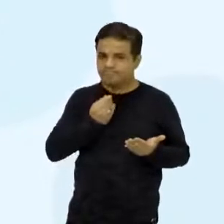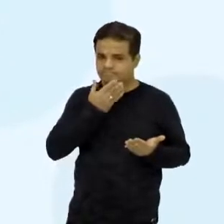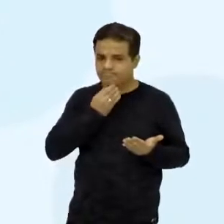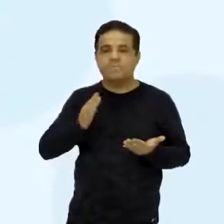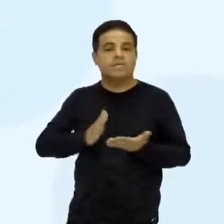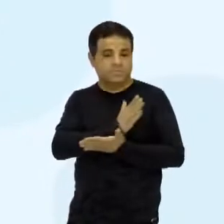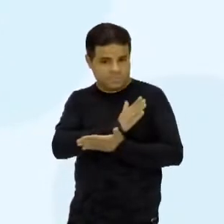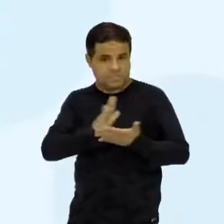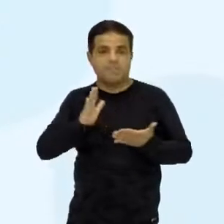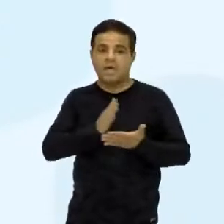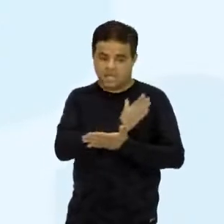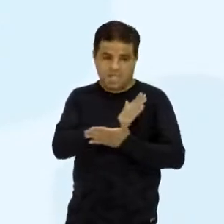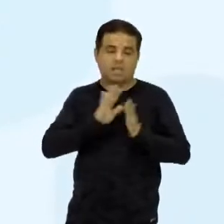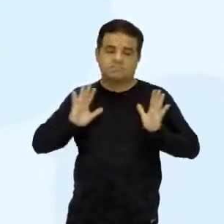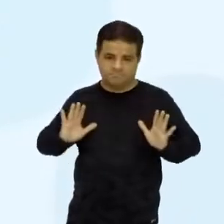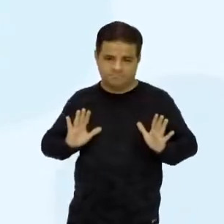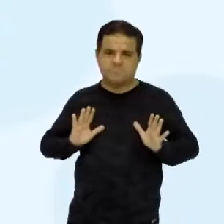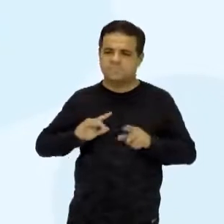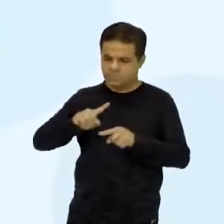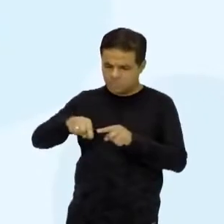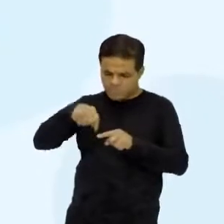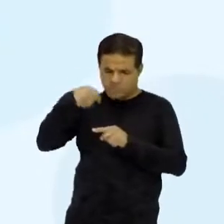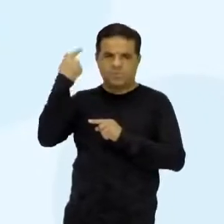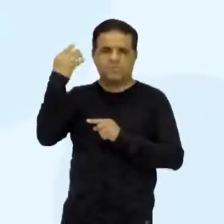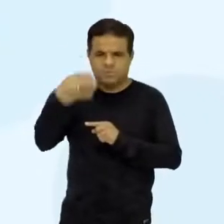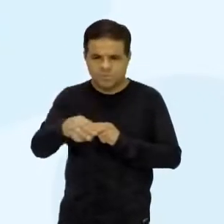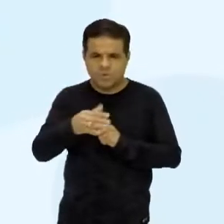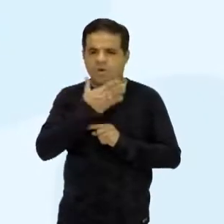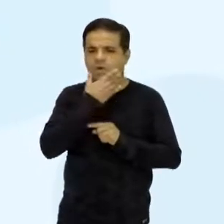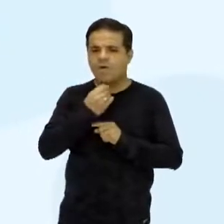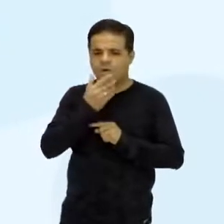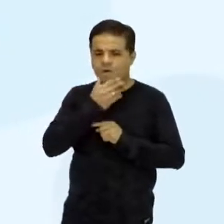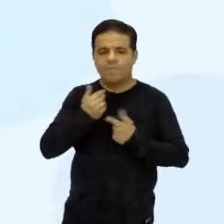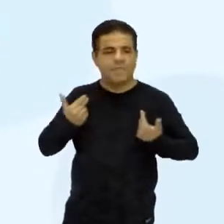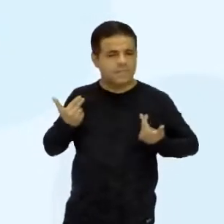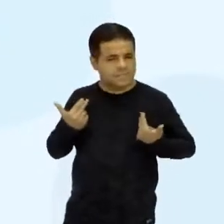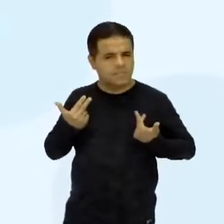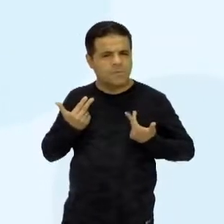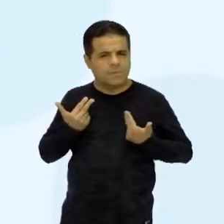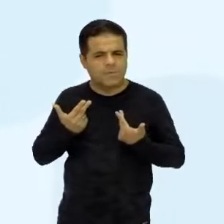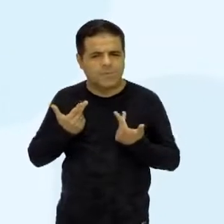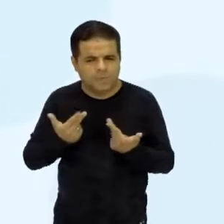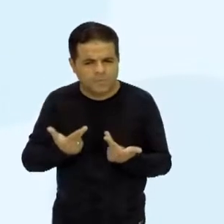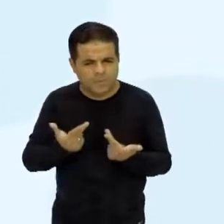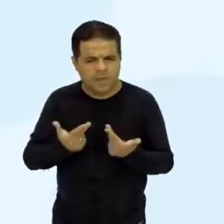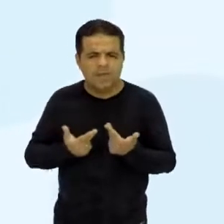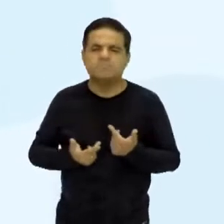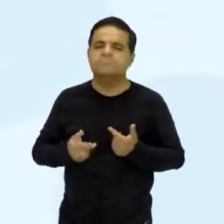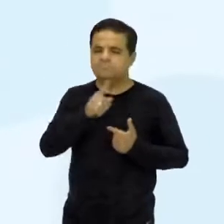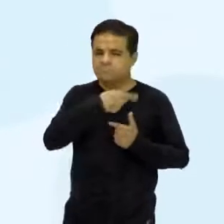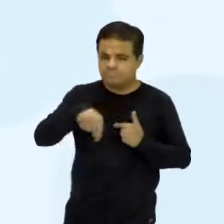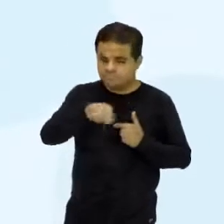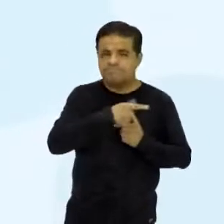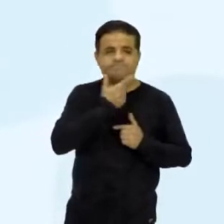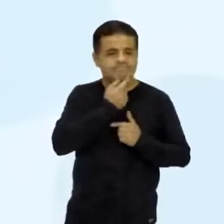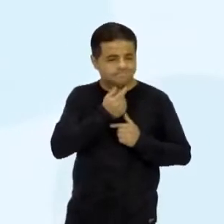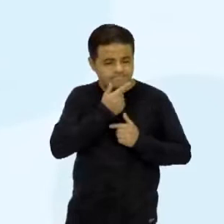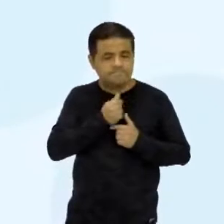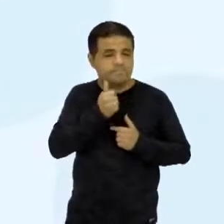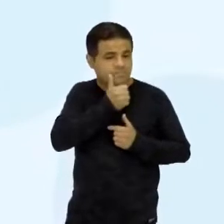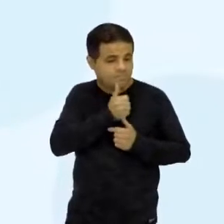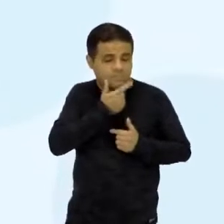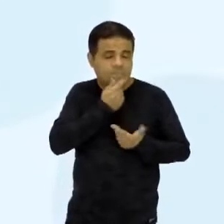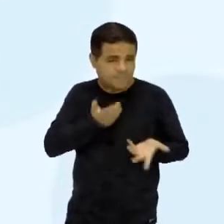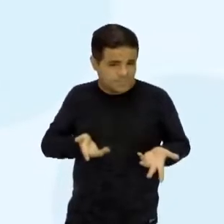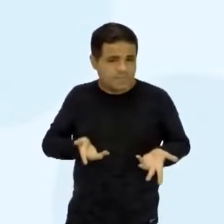Separei, certo? Por gênero. E depois, homens da mesma faixa etária. Homens da mesma faixa etária seriam os... Meninos.